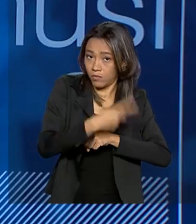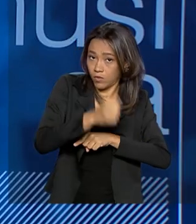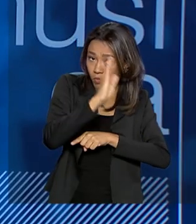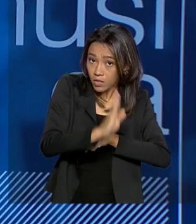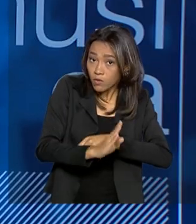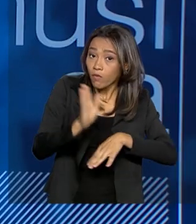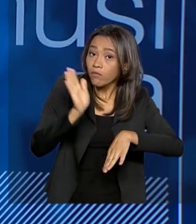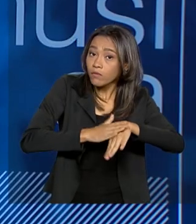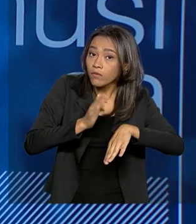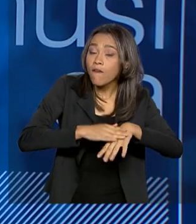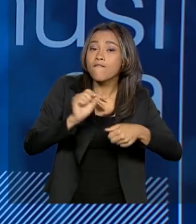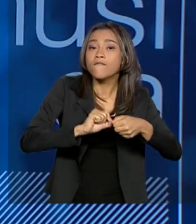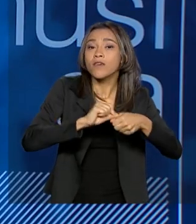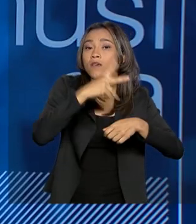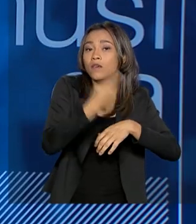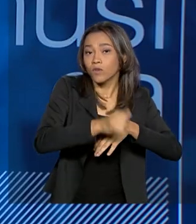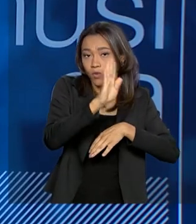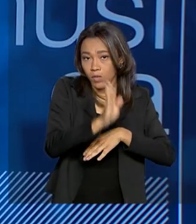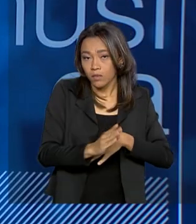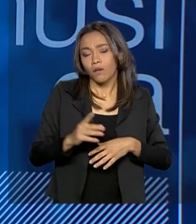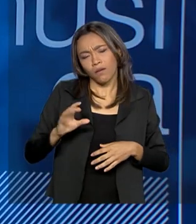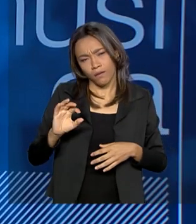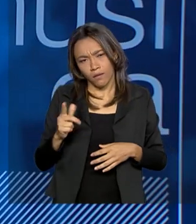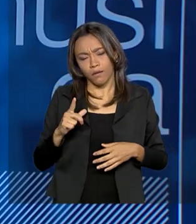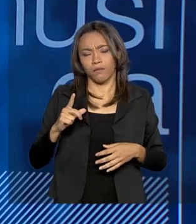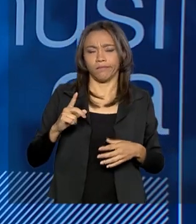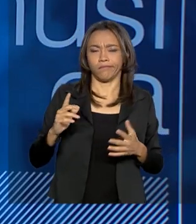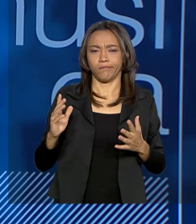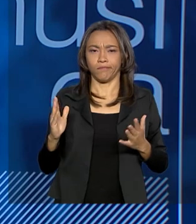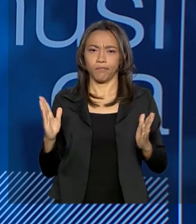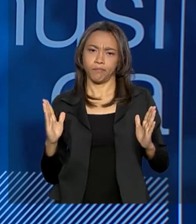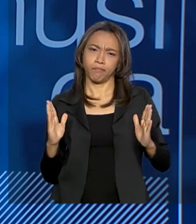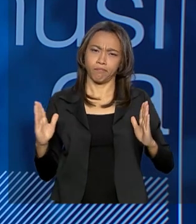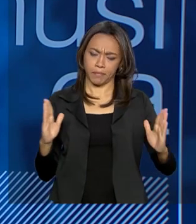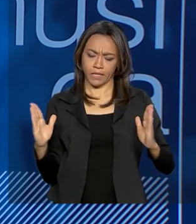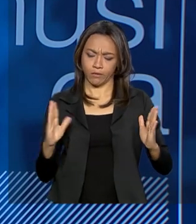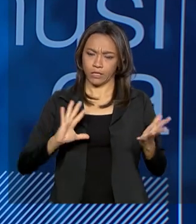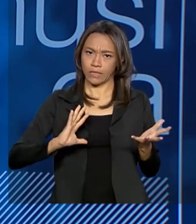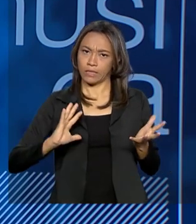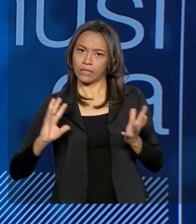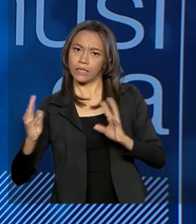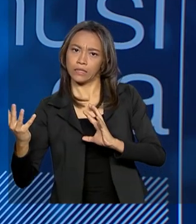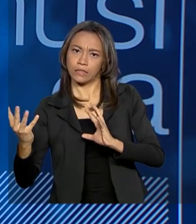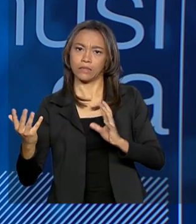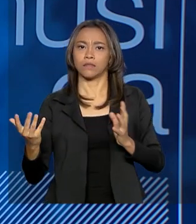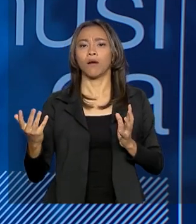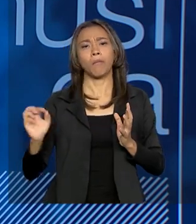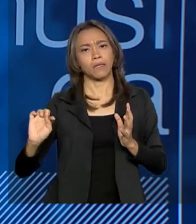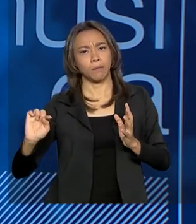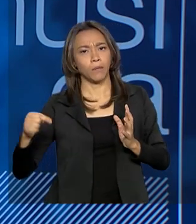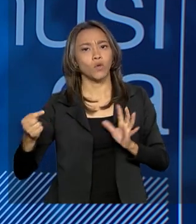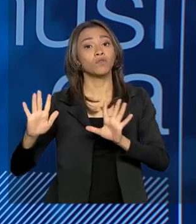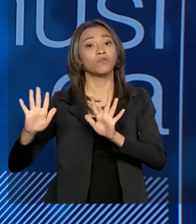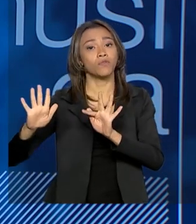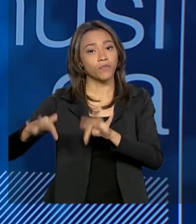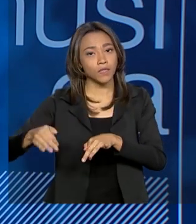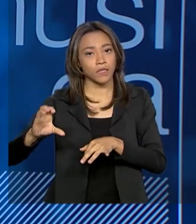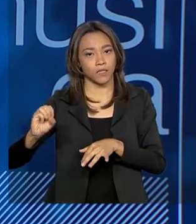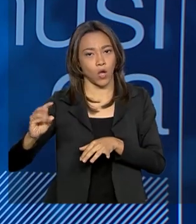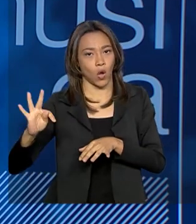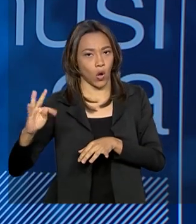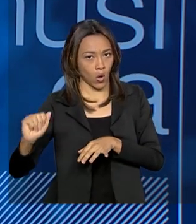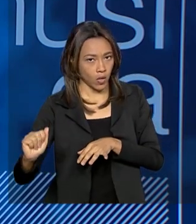possível que haja um momento de transição para o qual essa cota de tela não exista mais, no qual haja uma